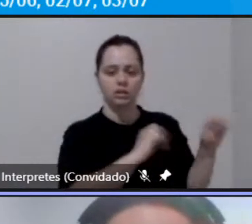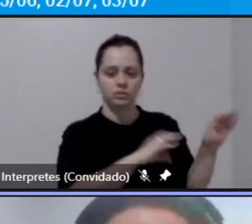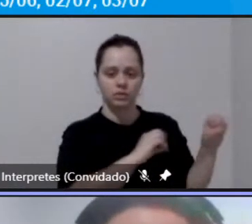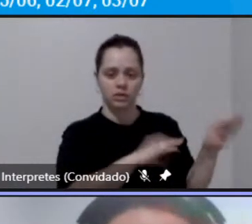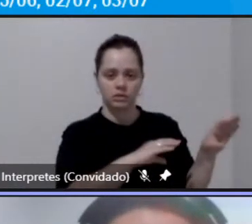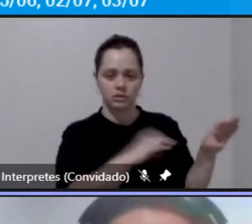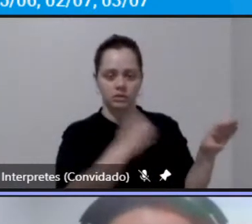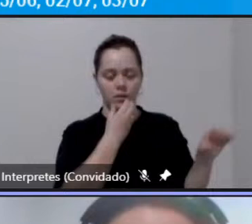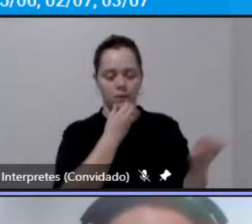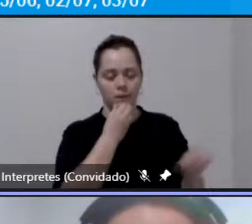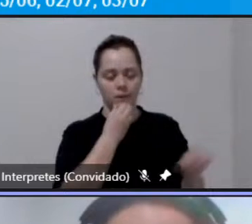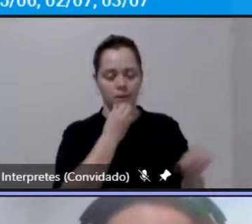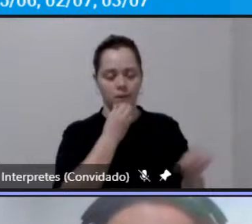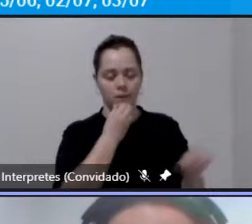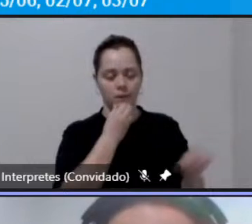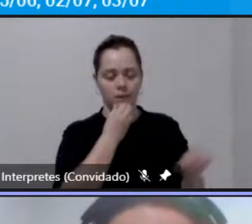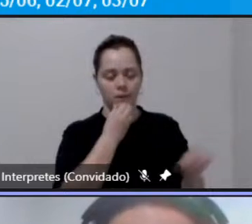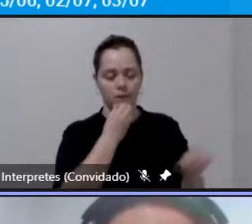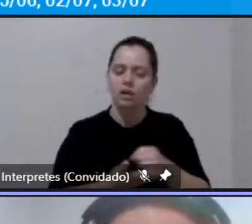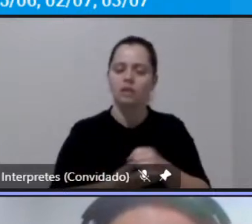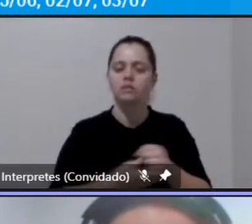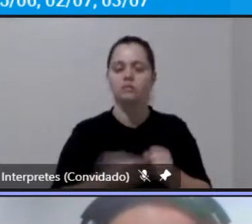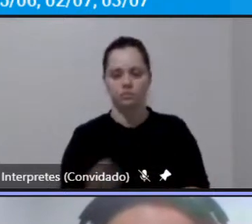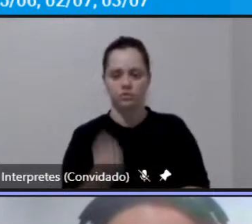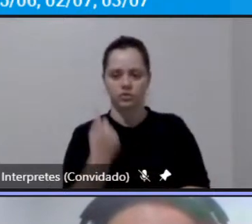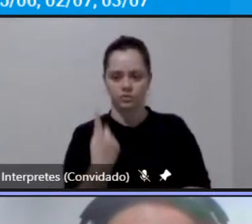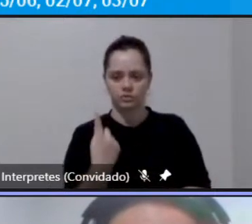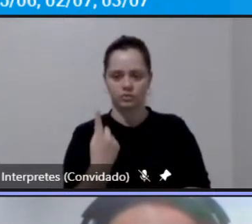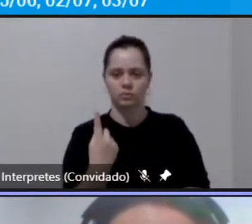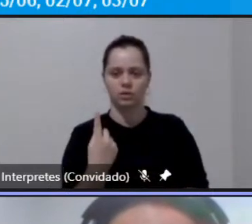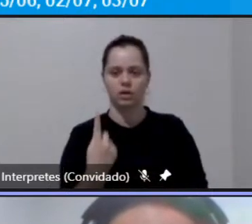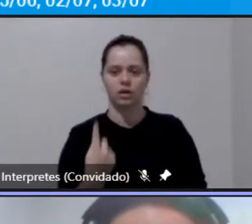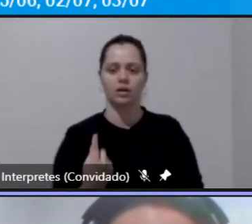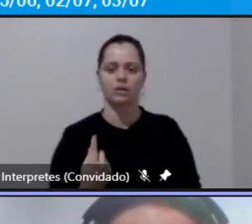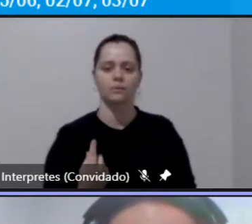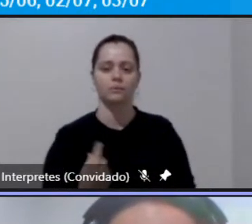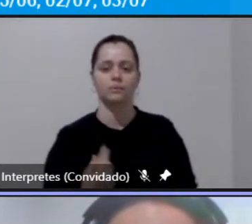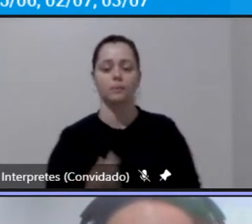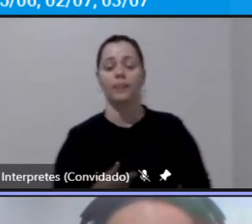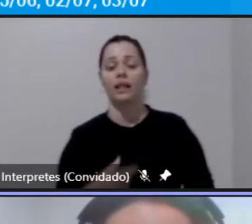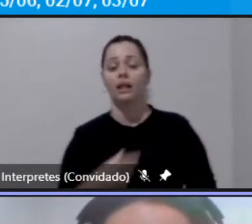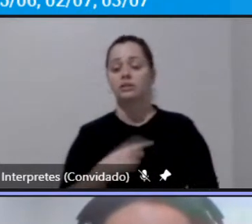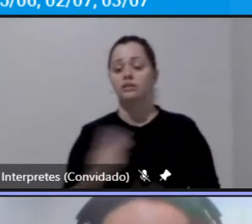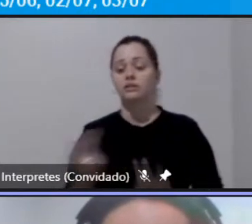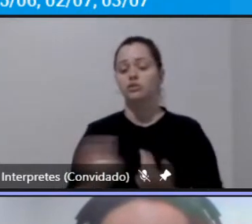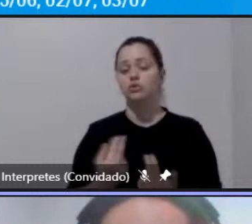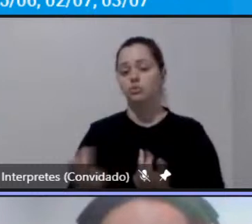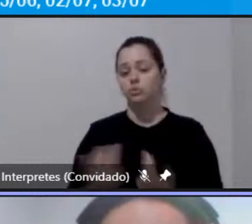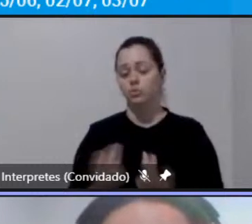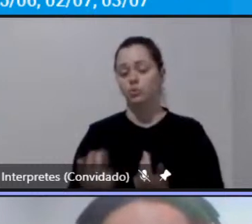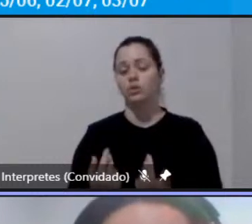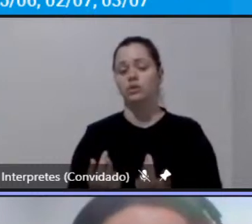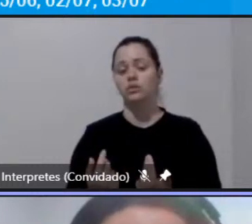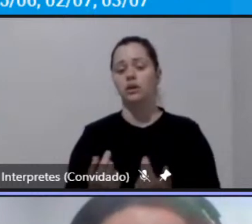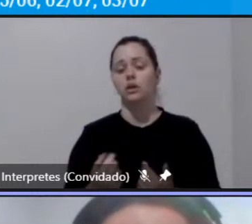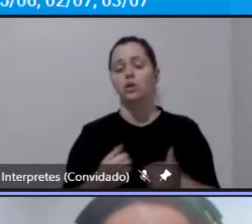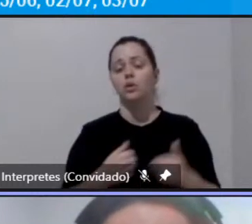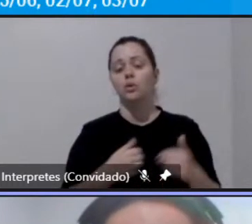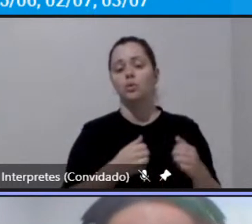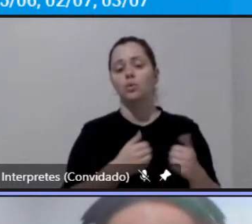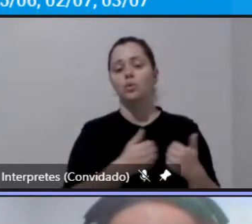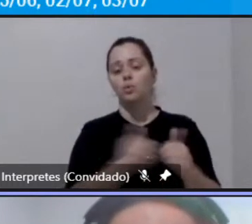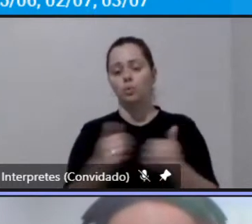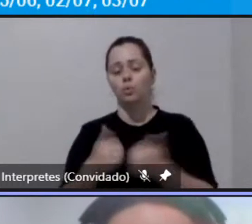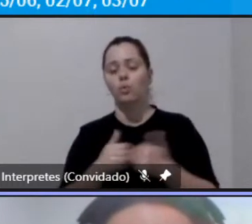bastante individualizado então nesses dois aspectos o fretado ele sobrepõe